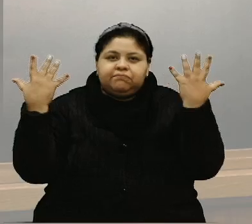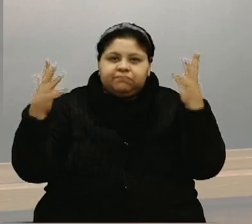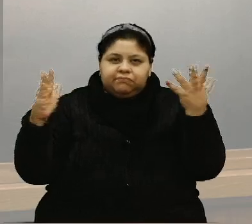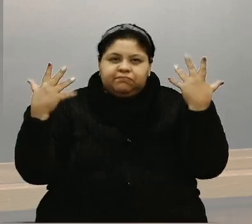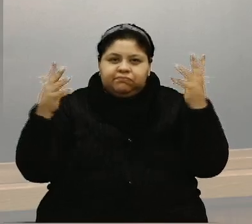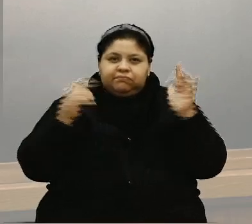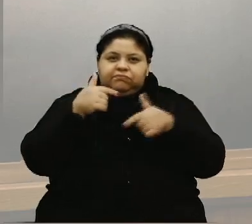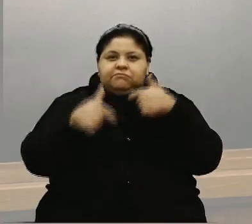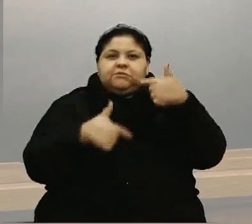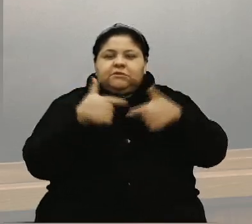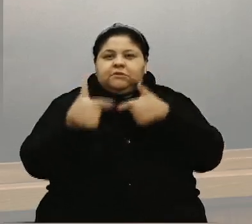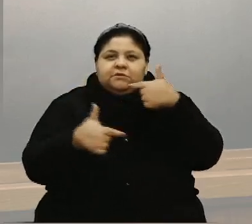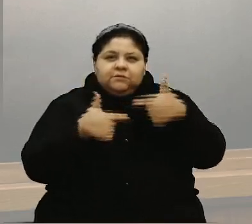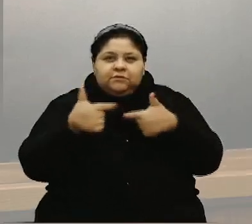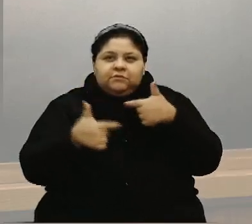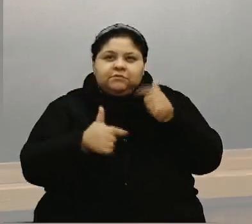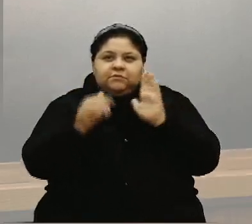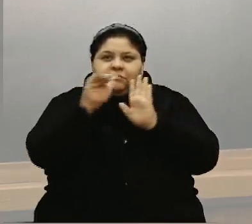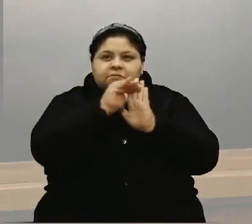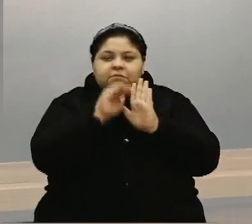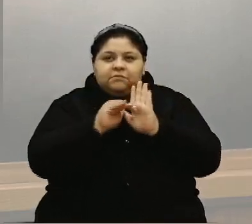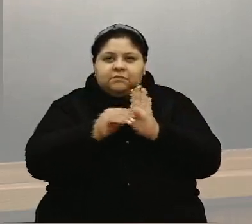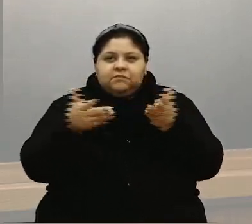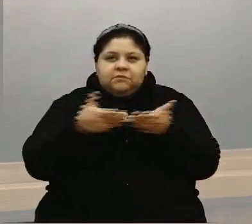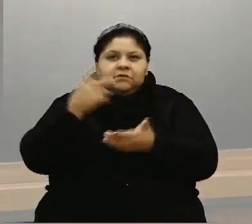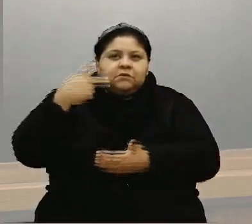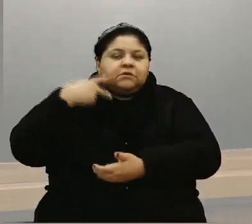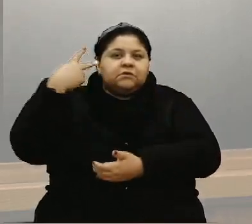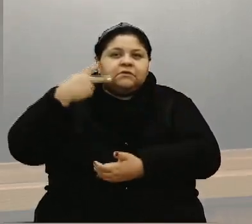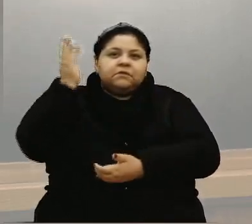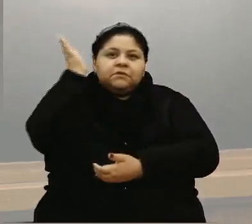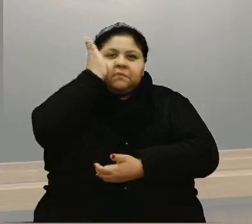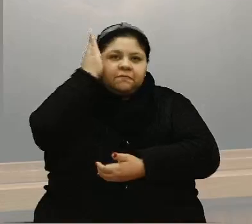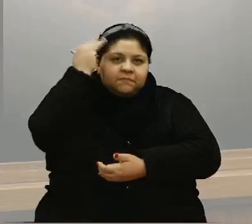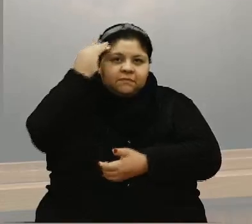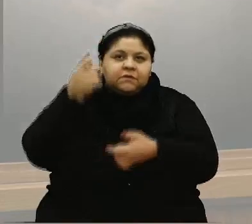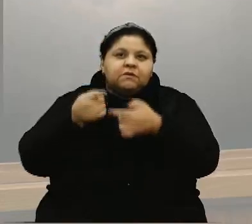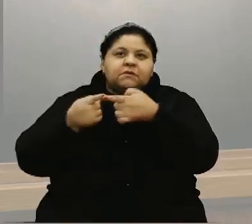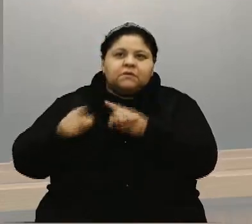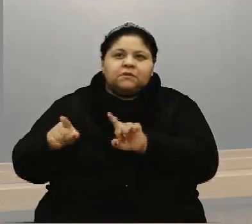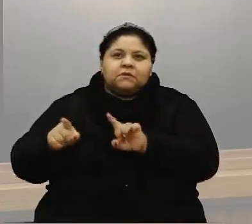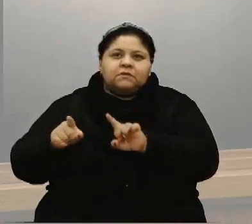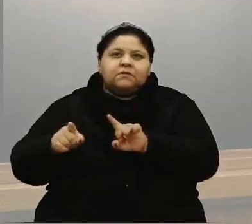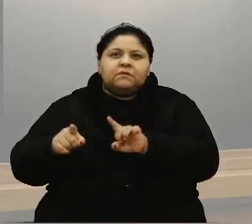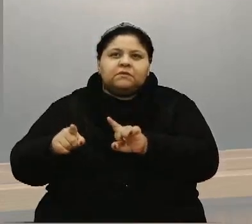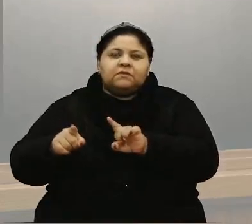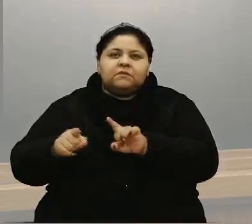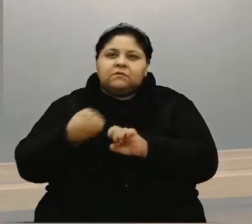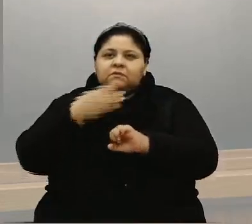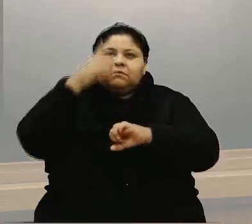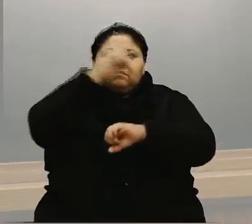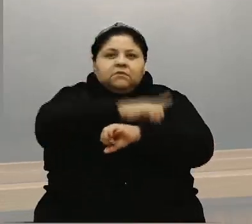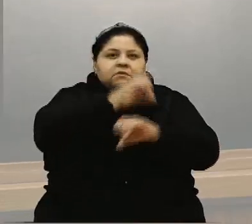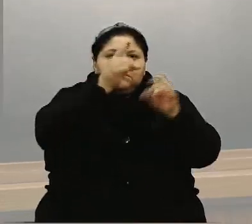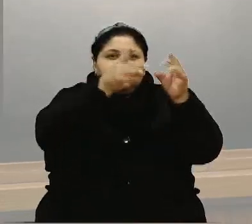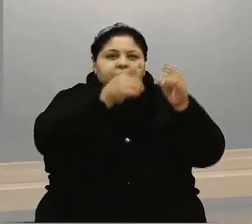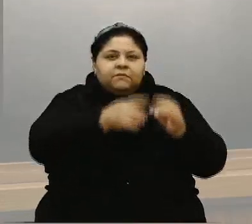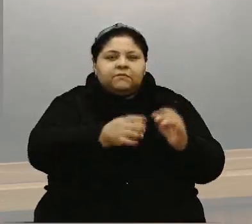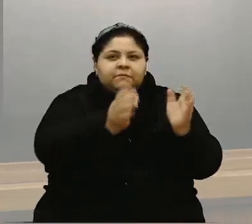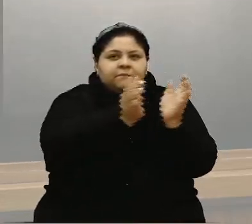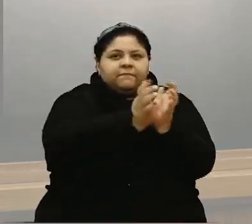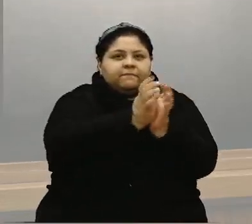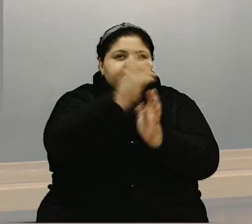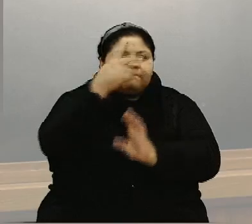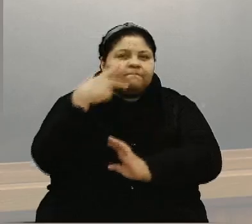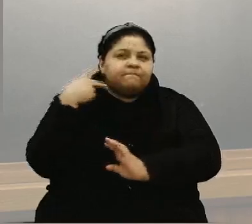pelo trabalho feito, relatado agora pelo vereador Felipe, mas fazer um bom dia especial a minhas colegas vereadoras,